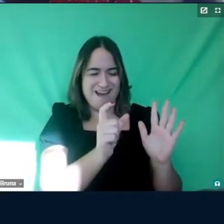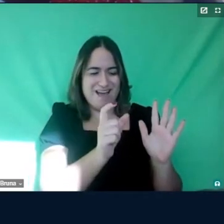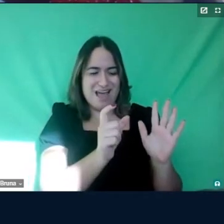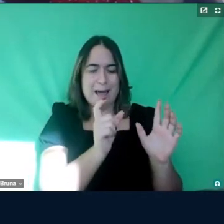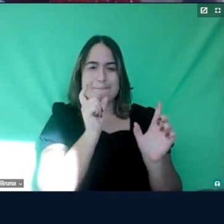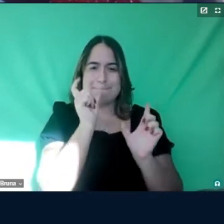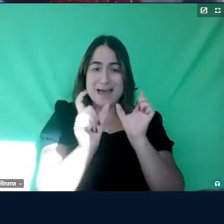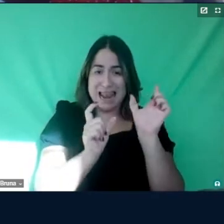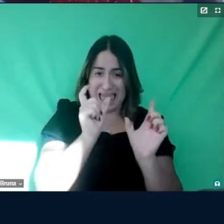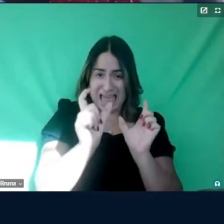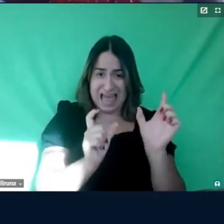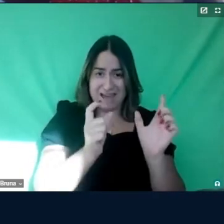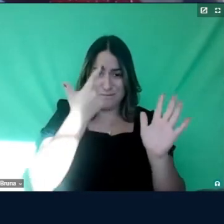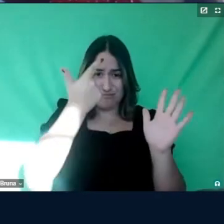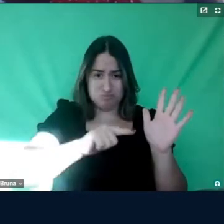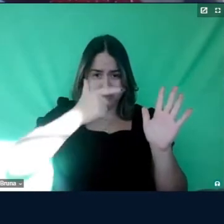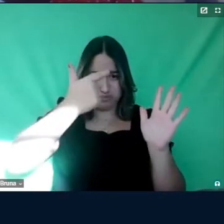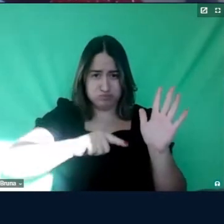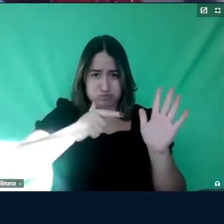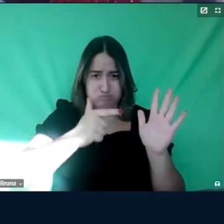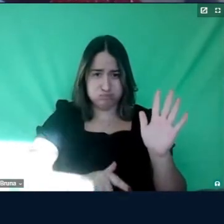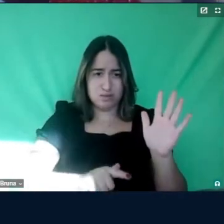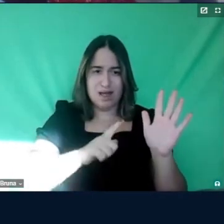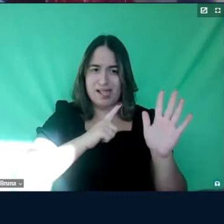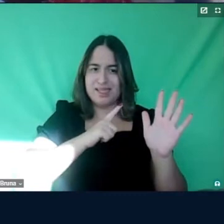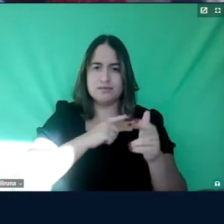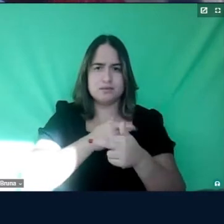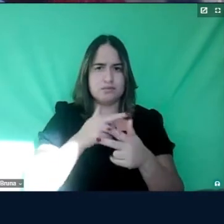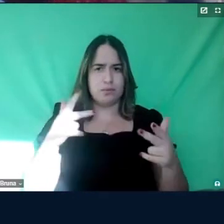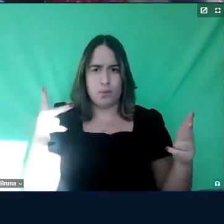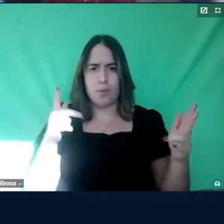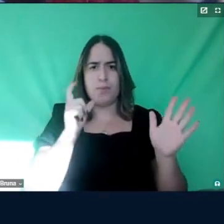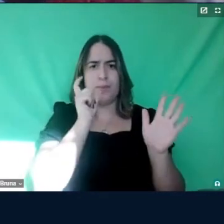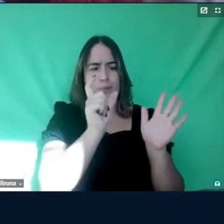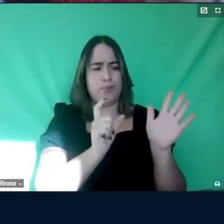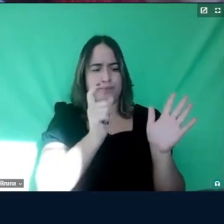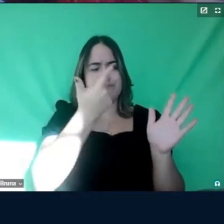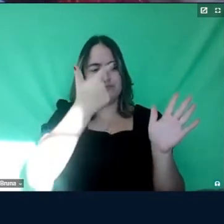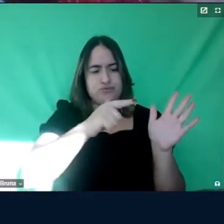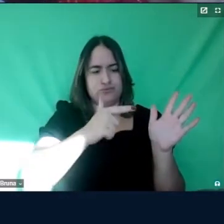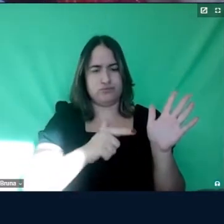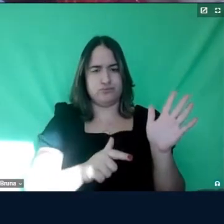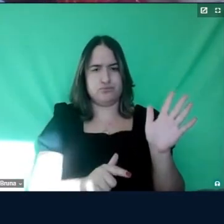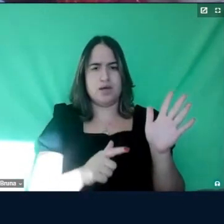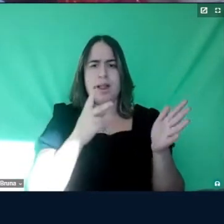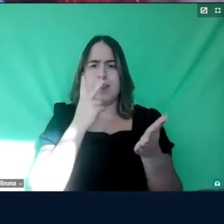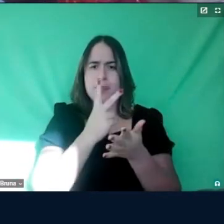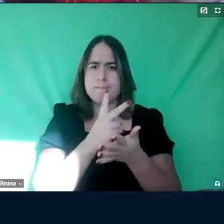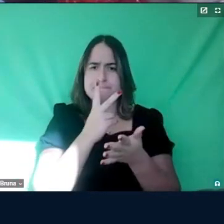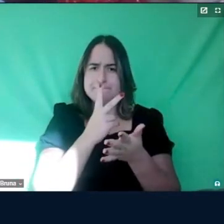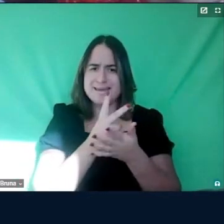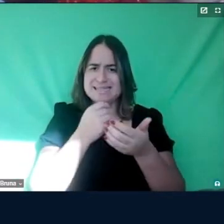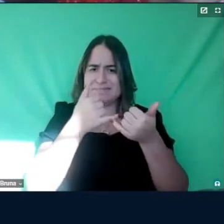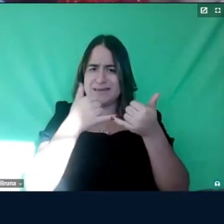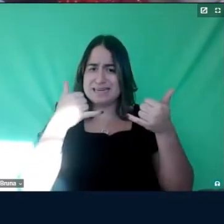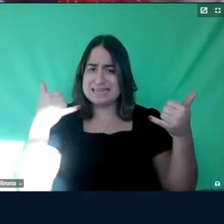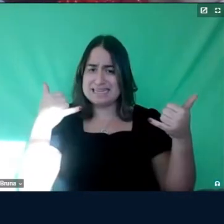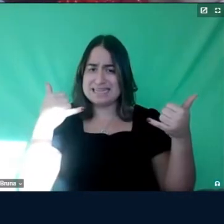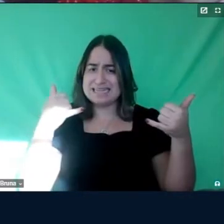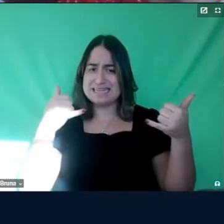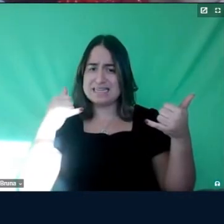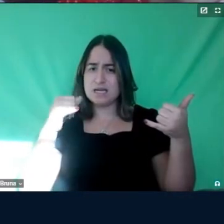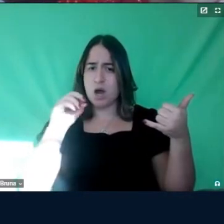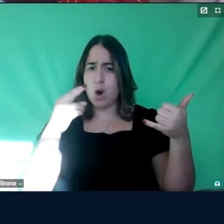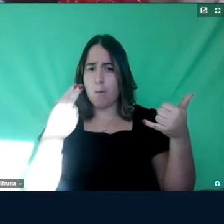tem várias palavras repetidas, iguais, né, é, na mesma, se não na mesma linha, muito